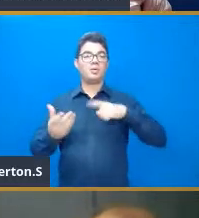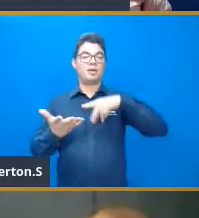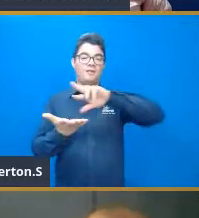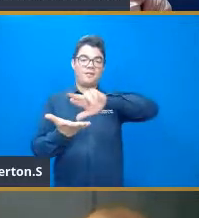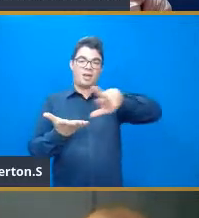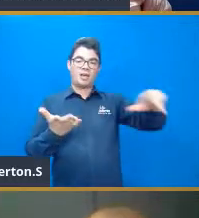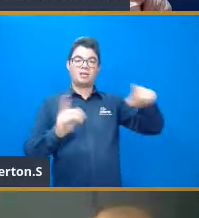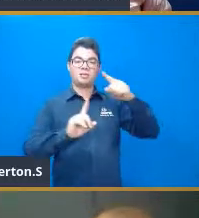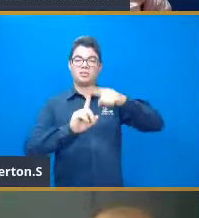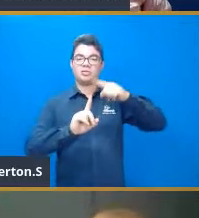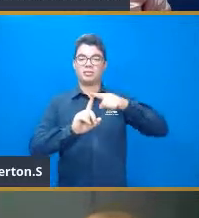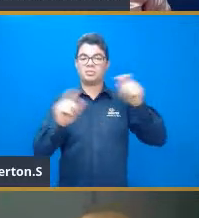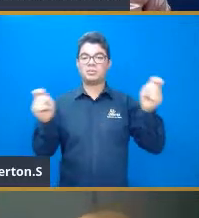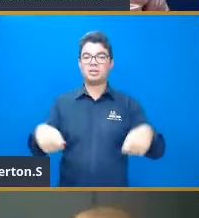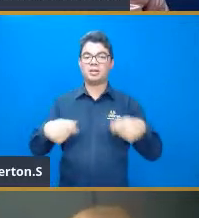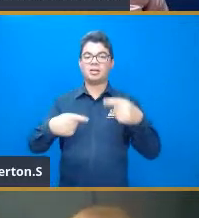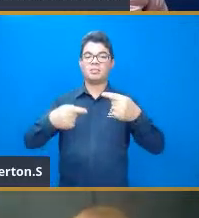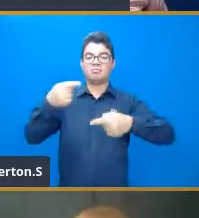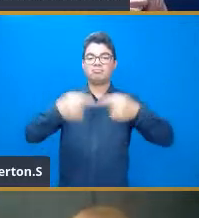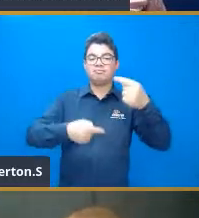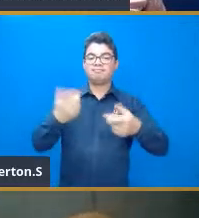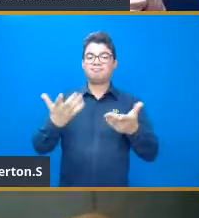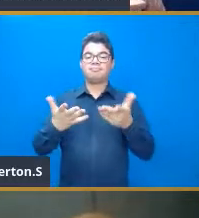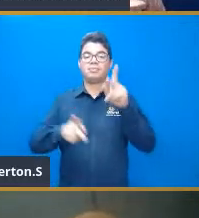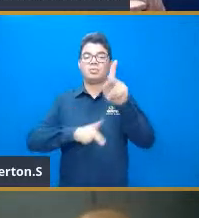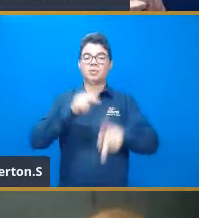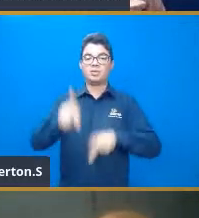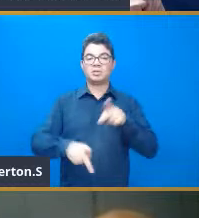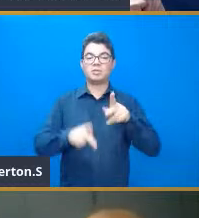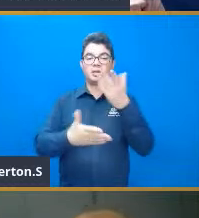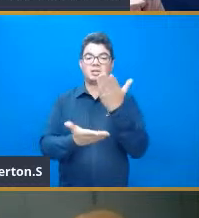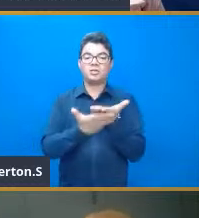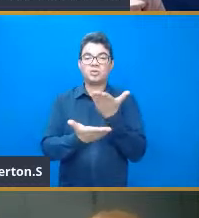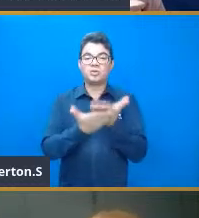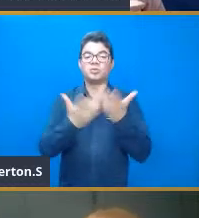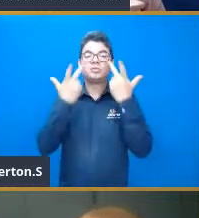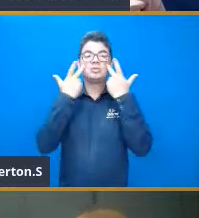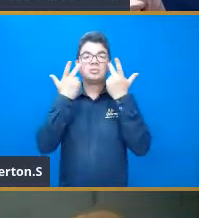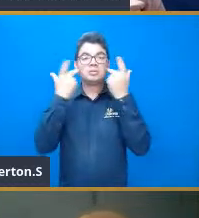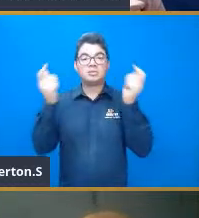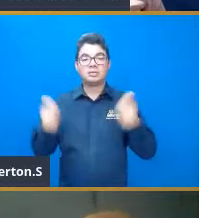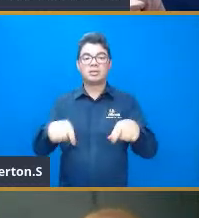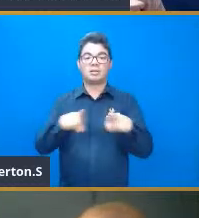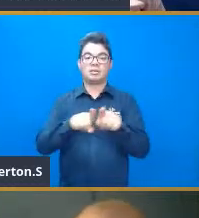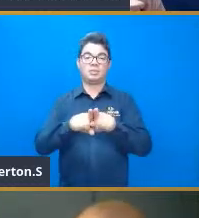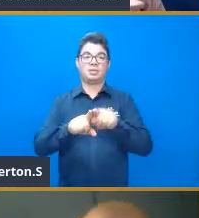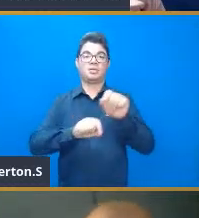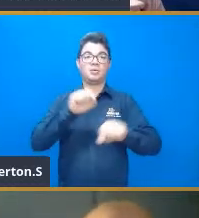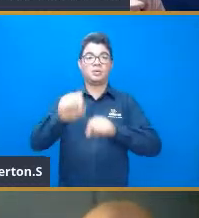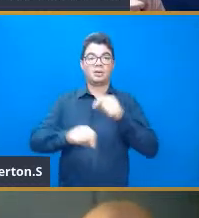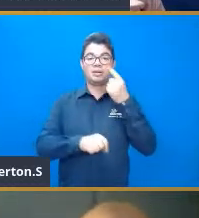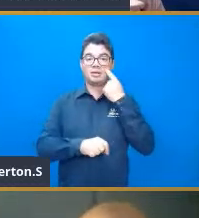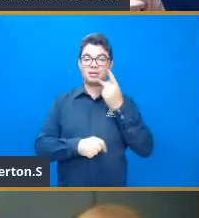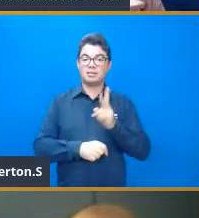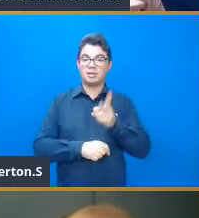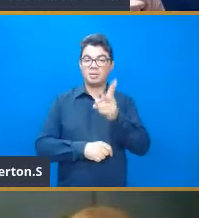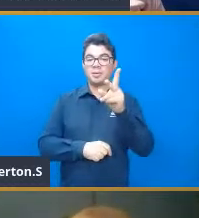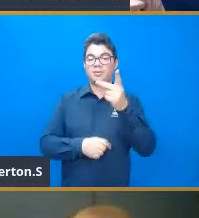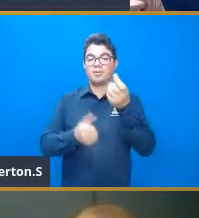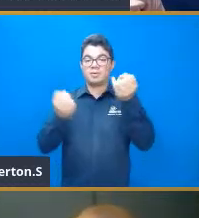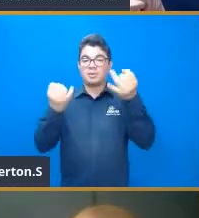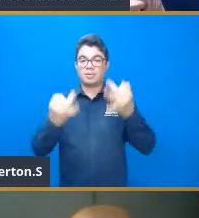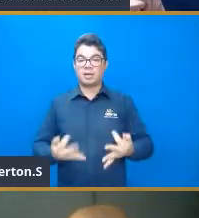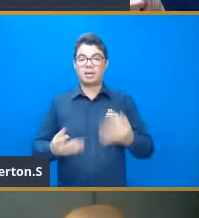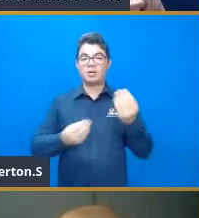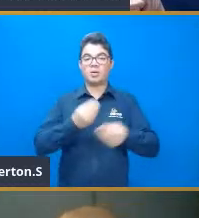né? De variação de população e é um estudo muito comum. Então, esse já é meio conhecido nosso, a gente, né? Sempre ouviu falar de estudos assim, vamos falar um